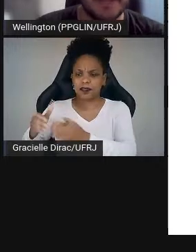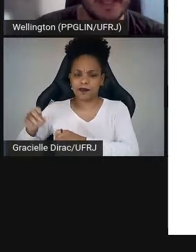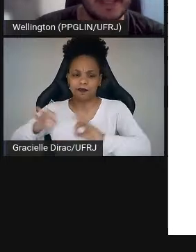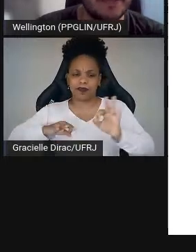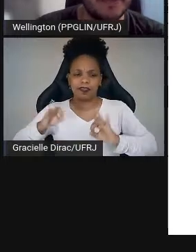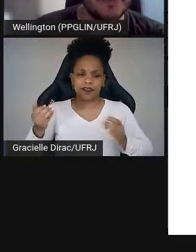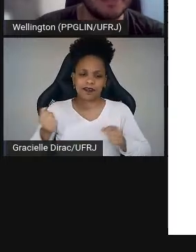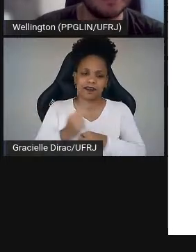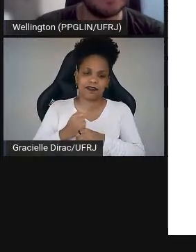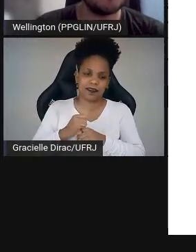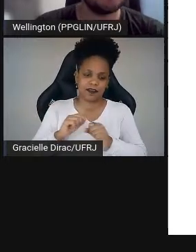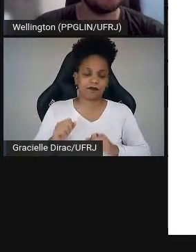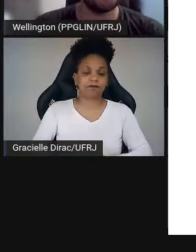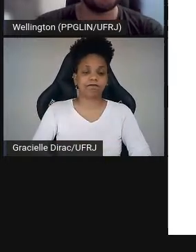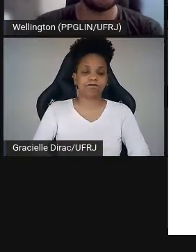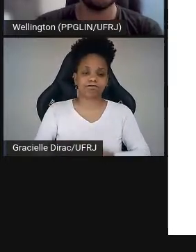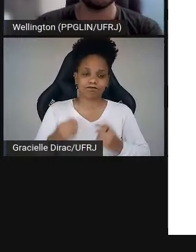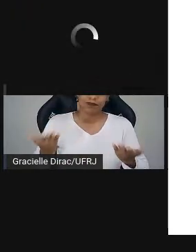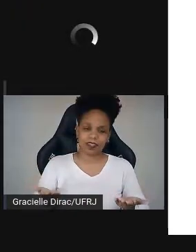Daí eu acho que é isso, Júlia.